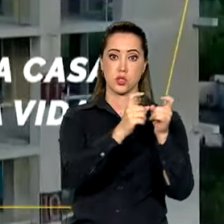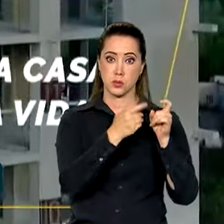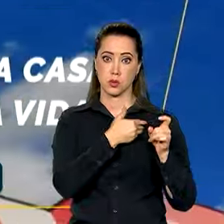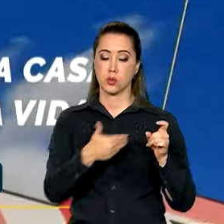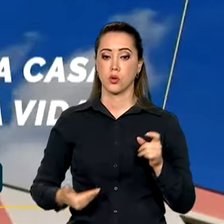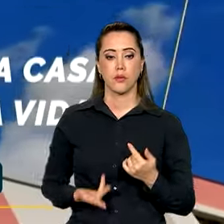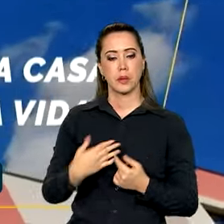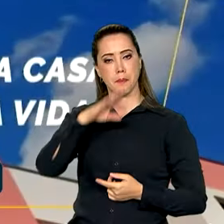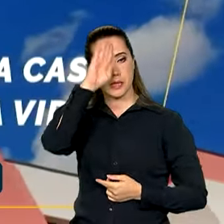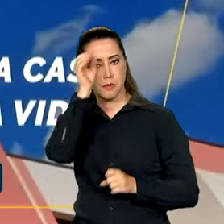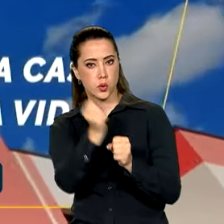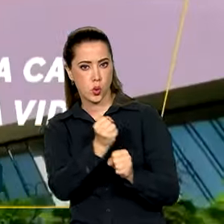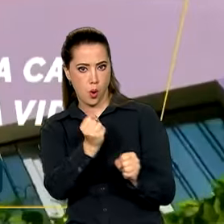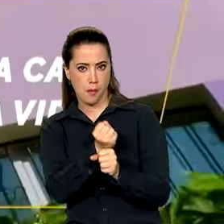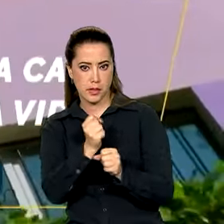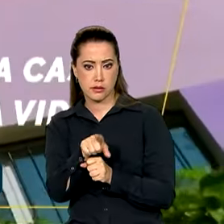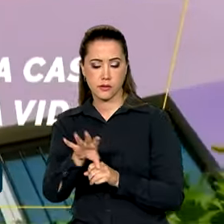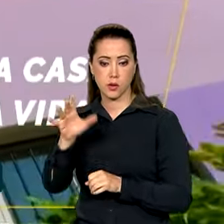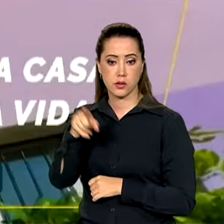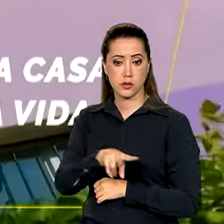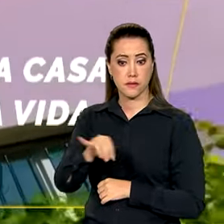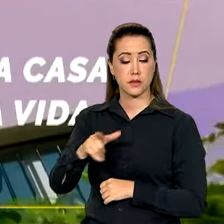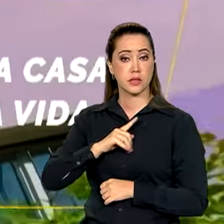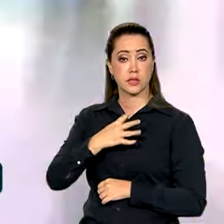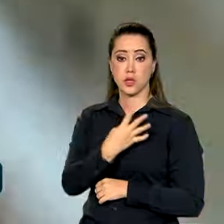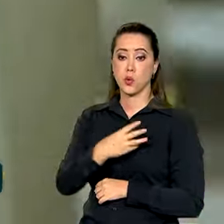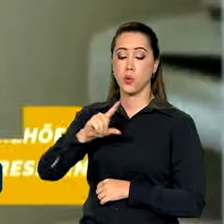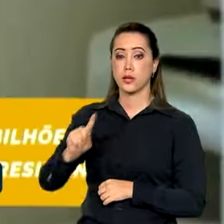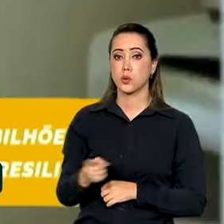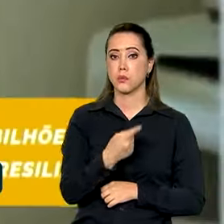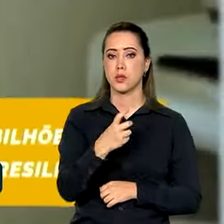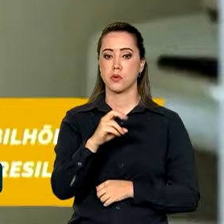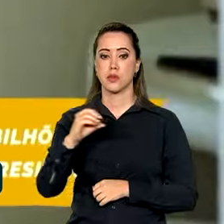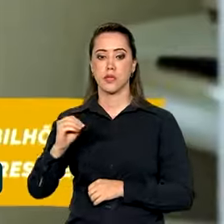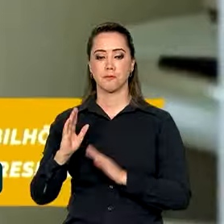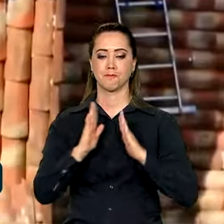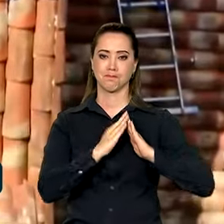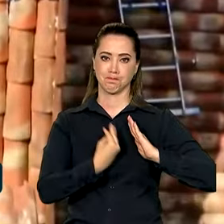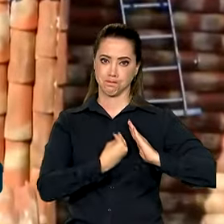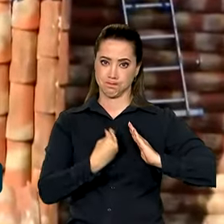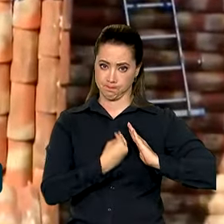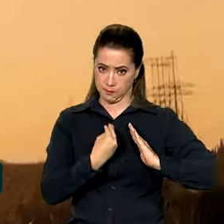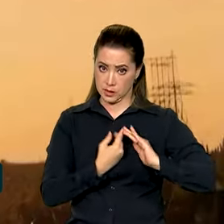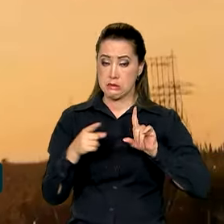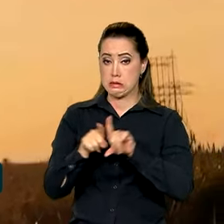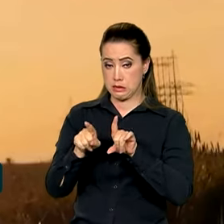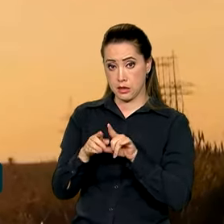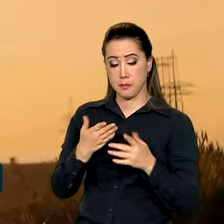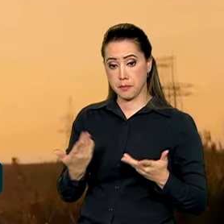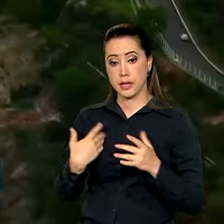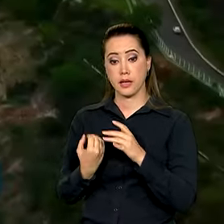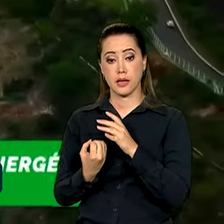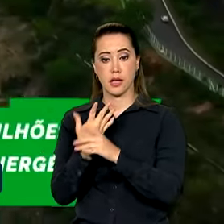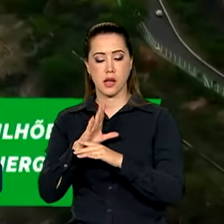principais obras do novo PAC no Espírito Santo estão mais de 4.500 unidades do Minha Casa Minha Vida e a construção